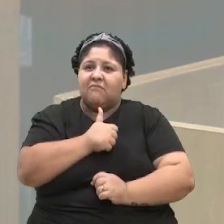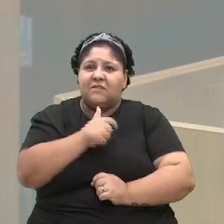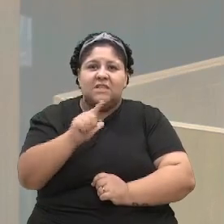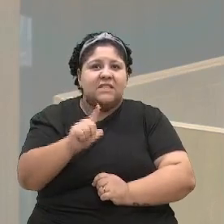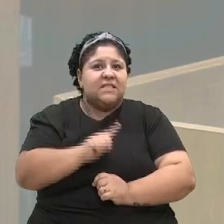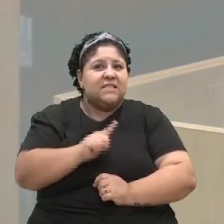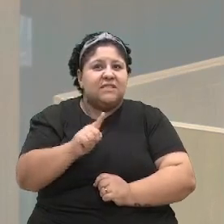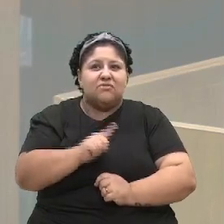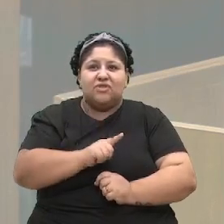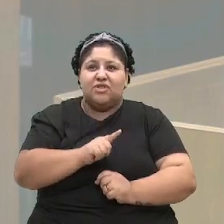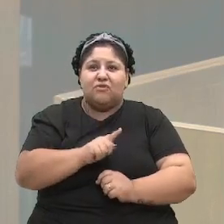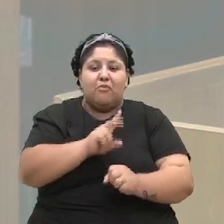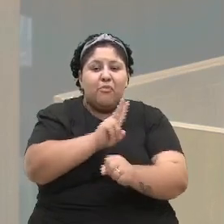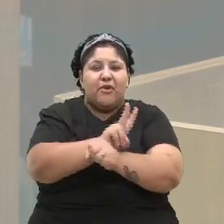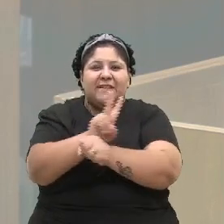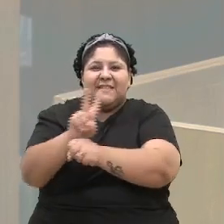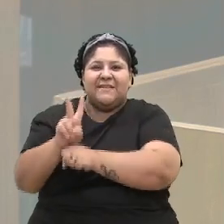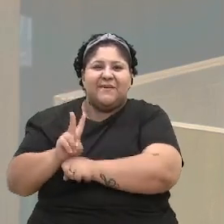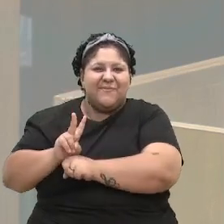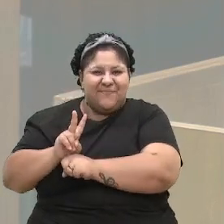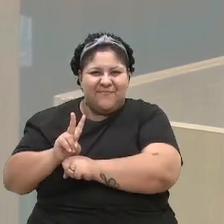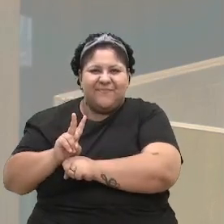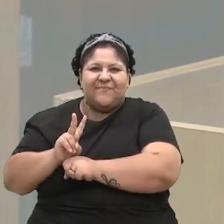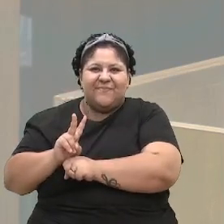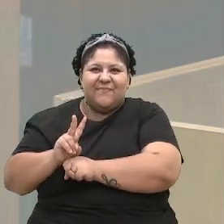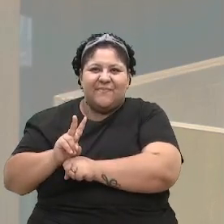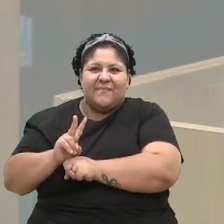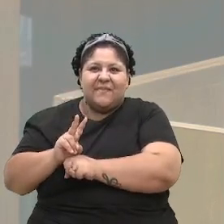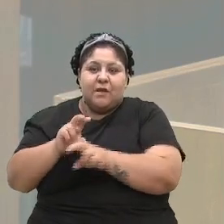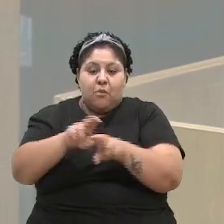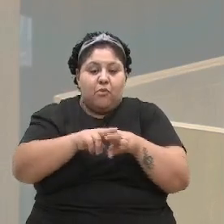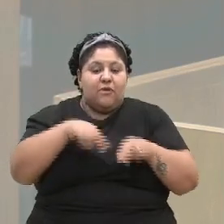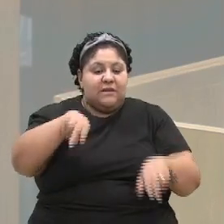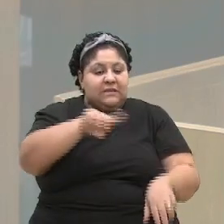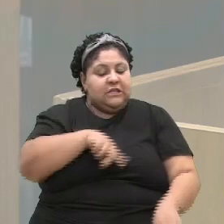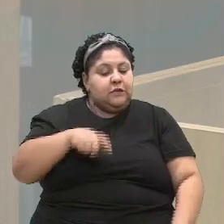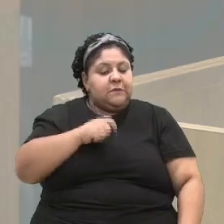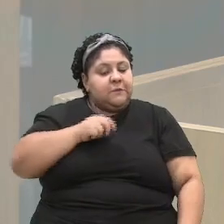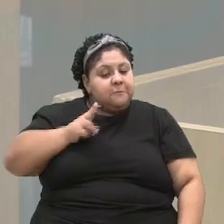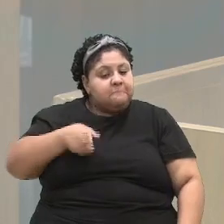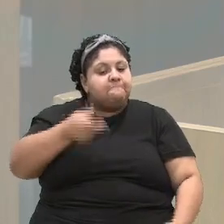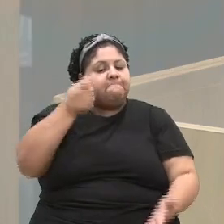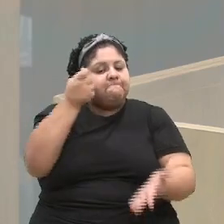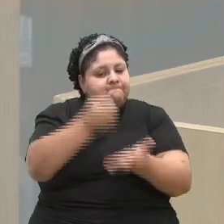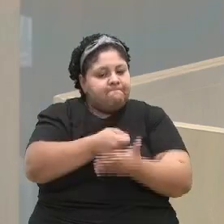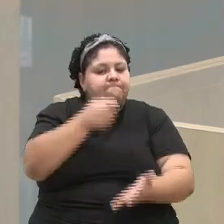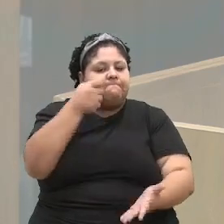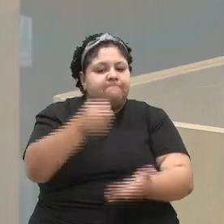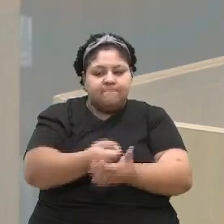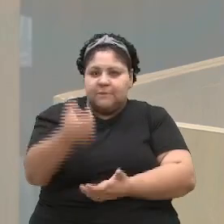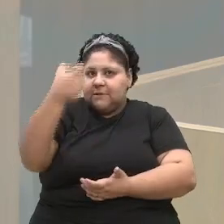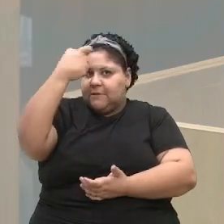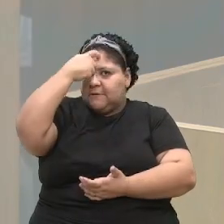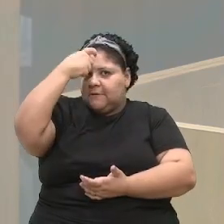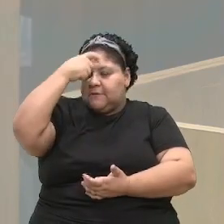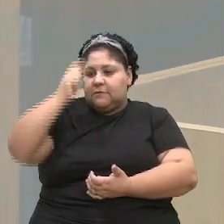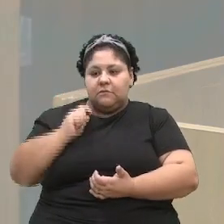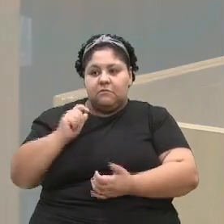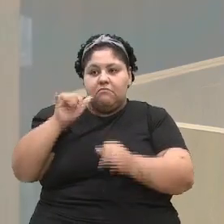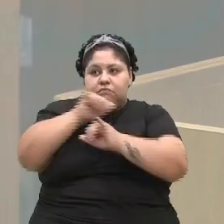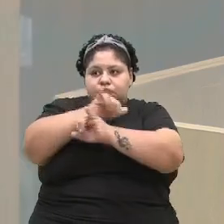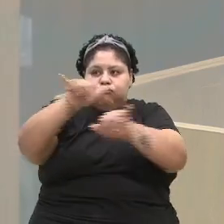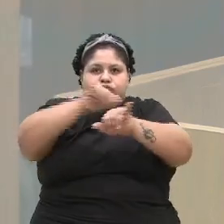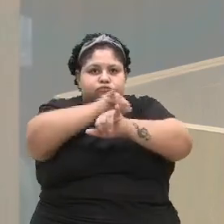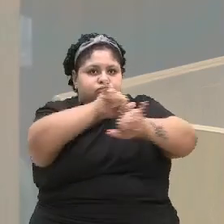tinham medida protetiva. E, por isso, a gente precisa continuar lutando, continuar conscientizando, levando informação